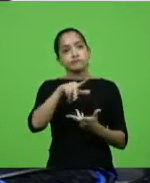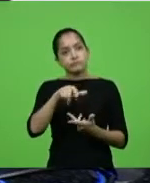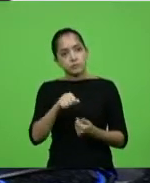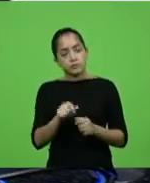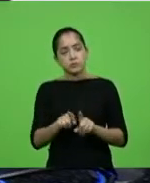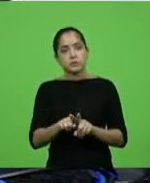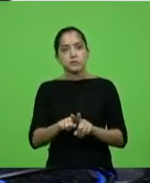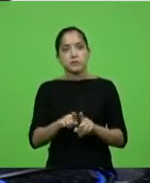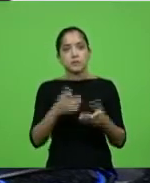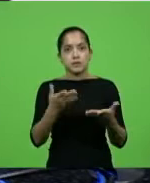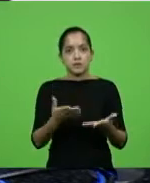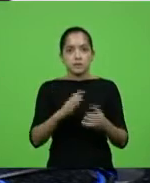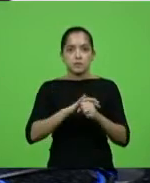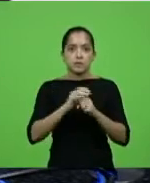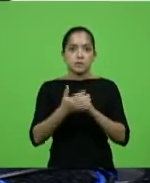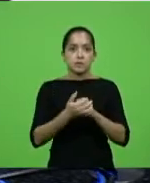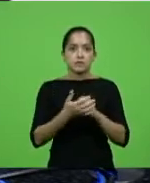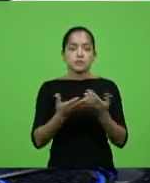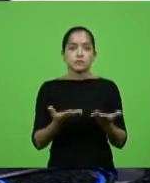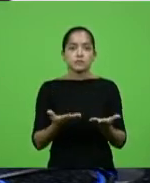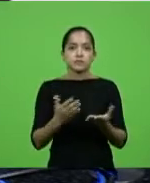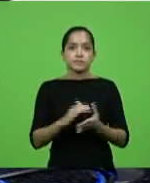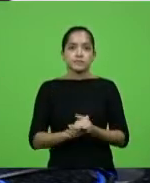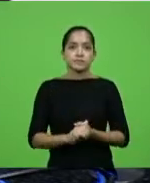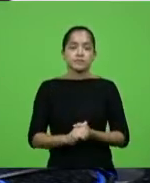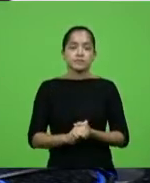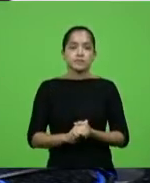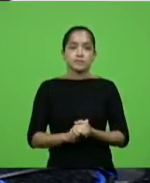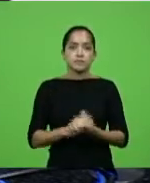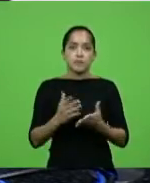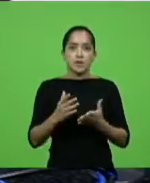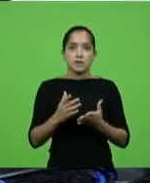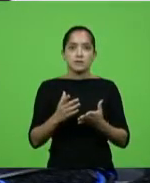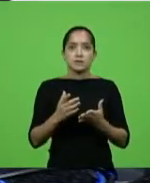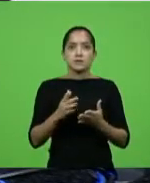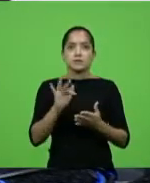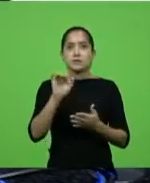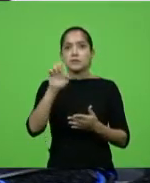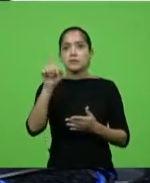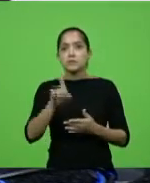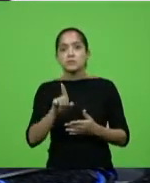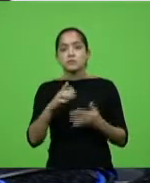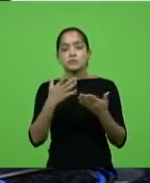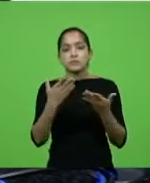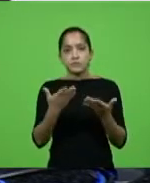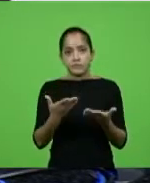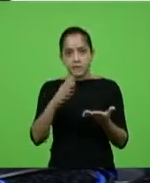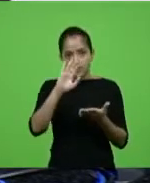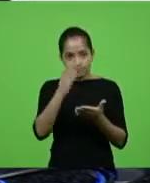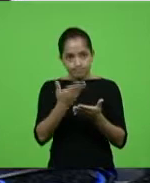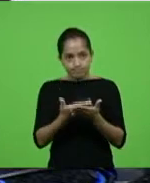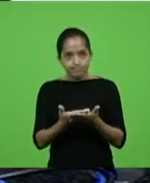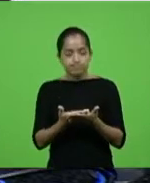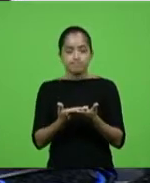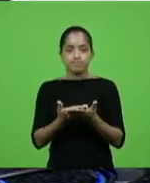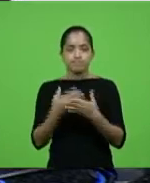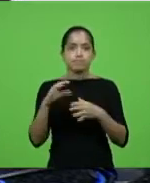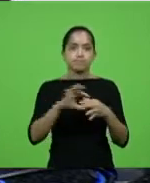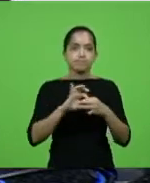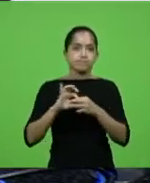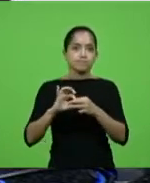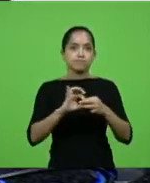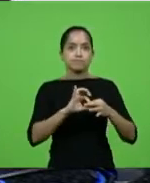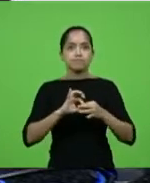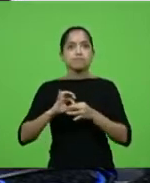com essa questão do Covid. Mas tenhamos fé que, com certeza, com a união de todos, vamos logo,